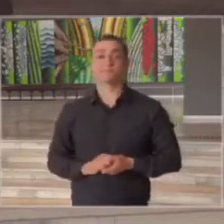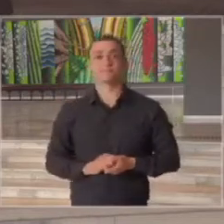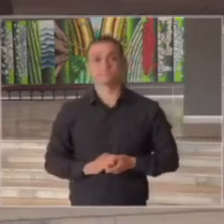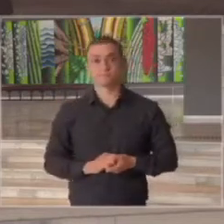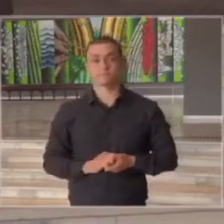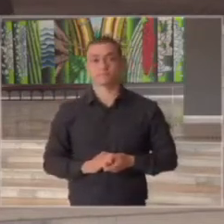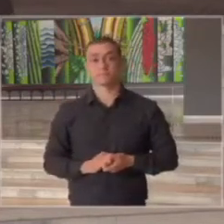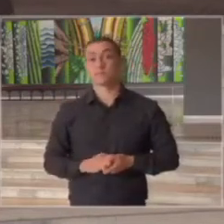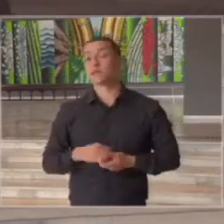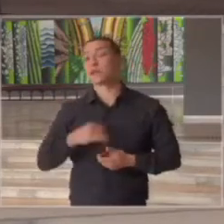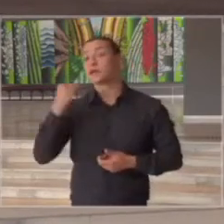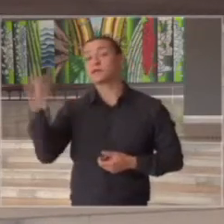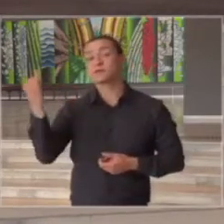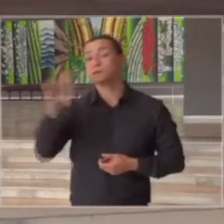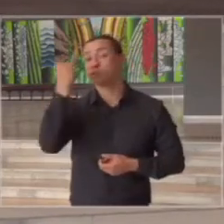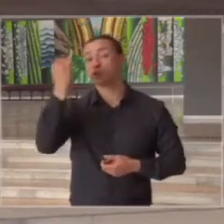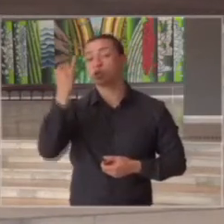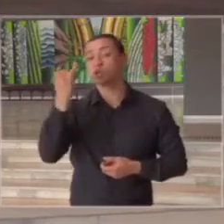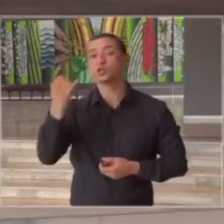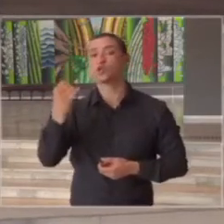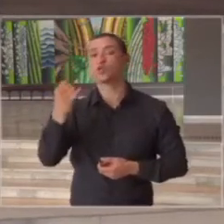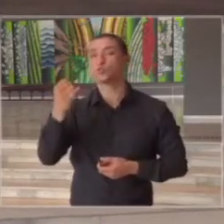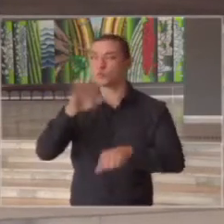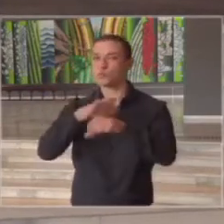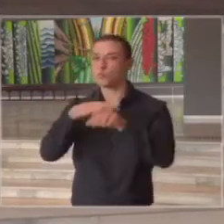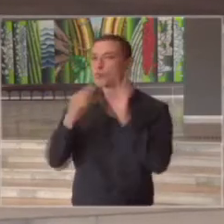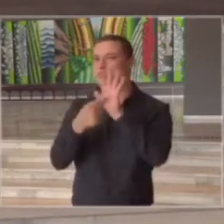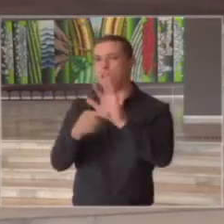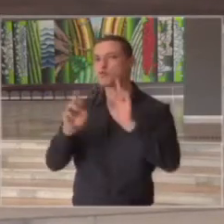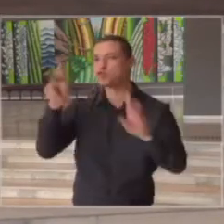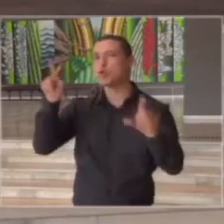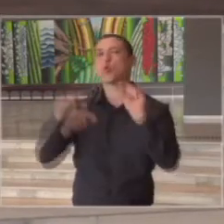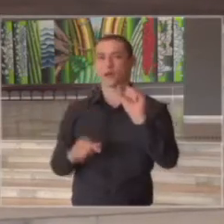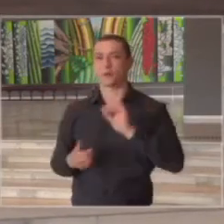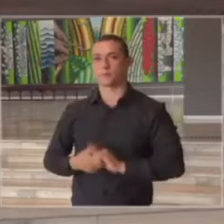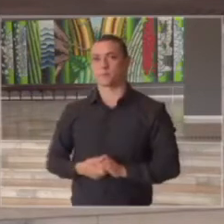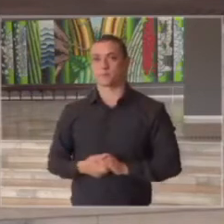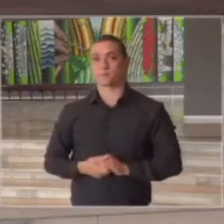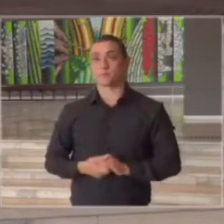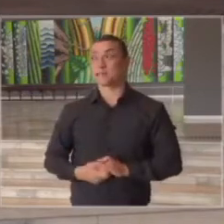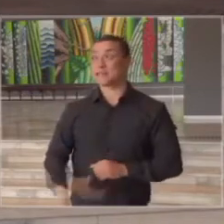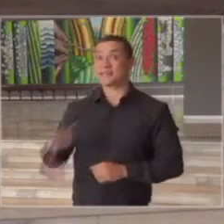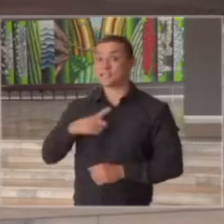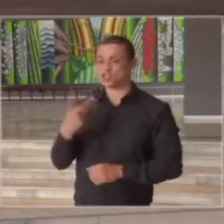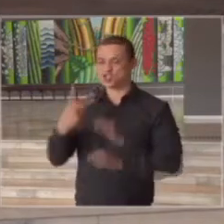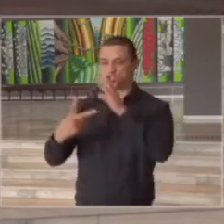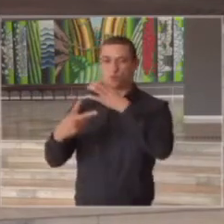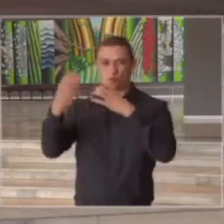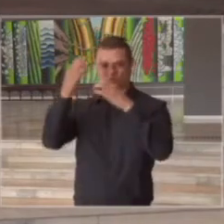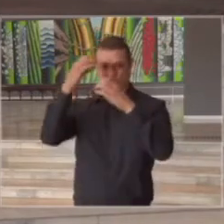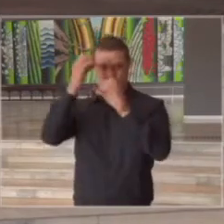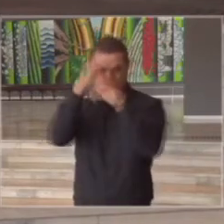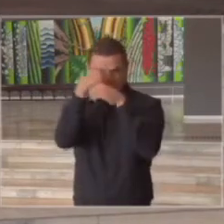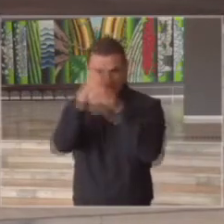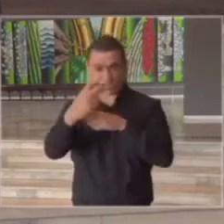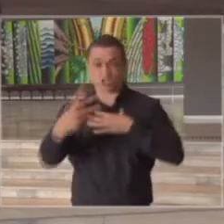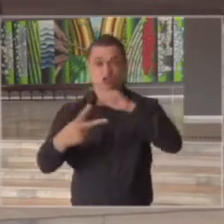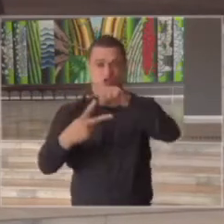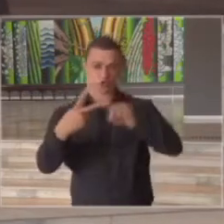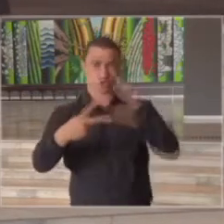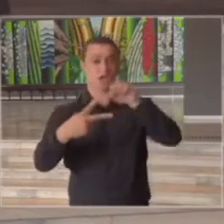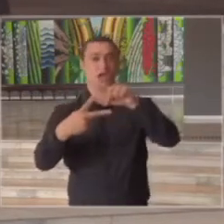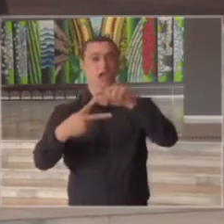importante aqui fazer uma distinção nós temos basicamente dois tipos de testes testes